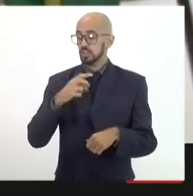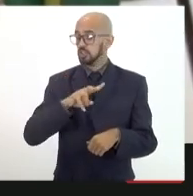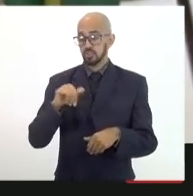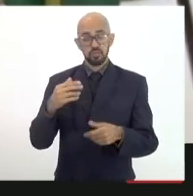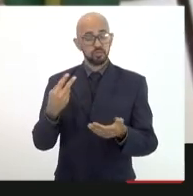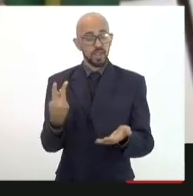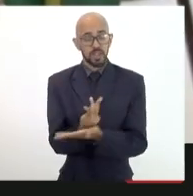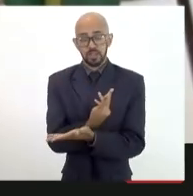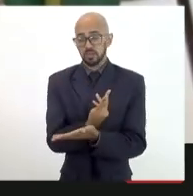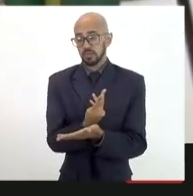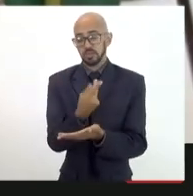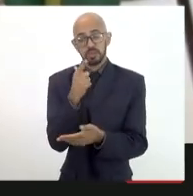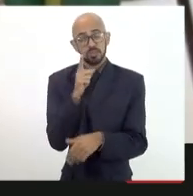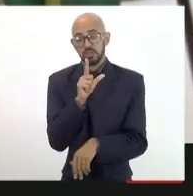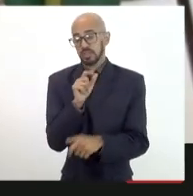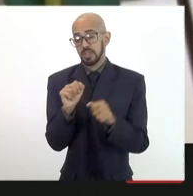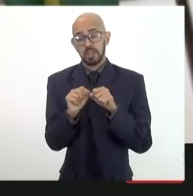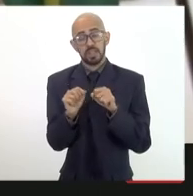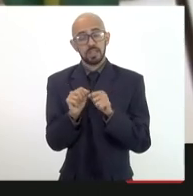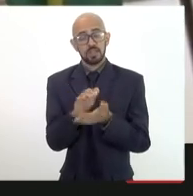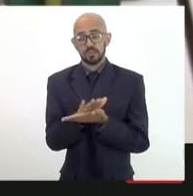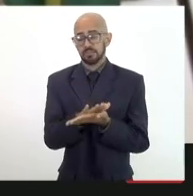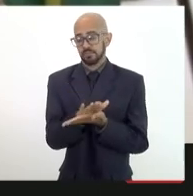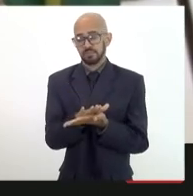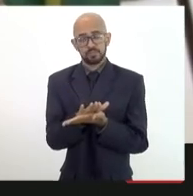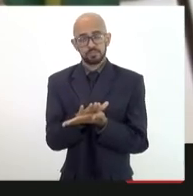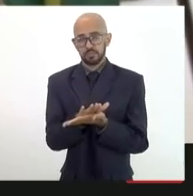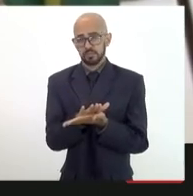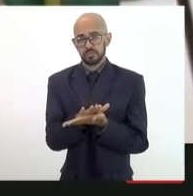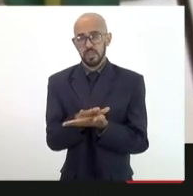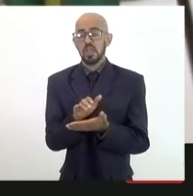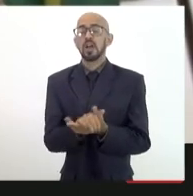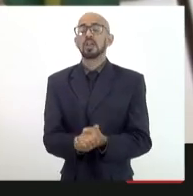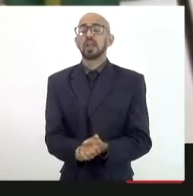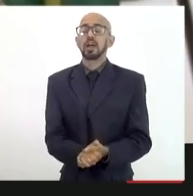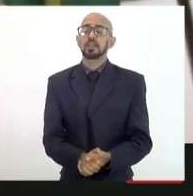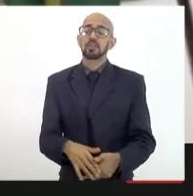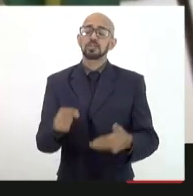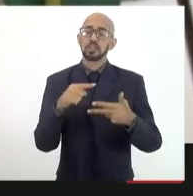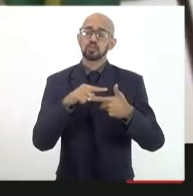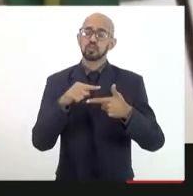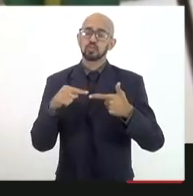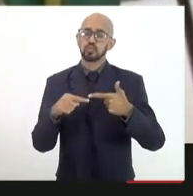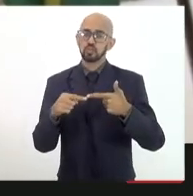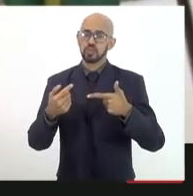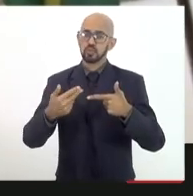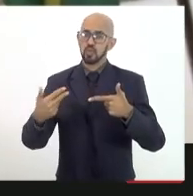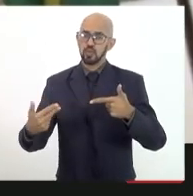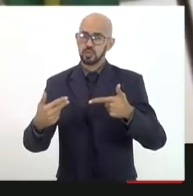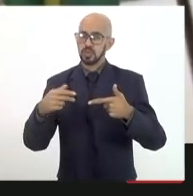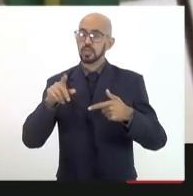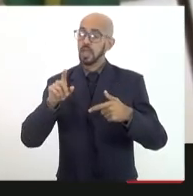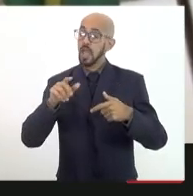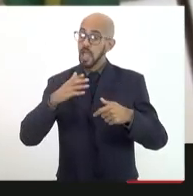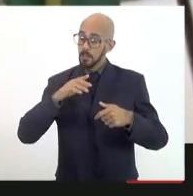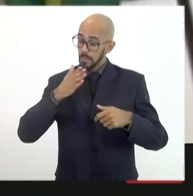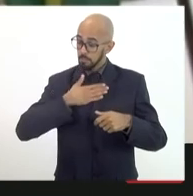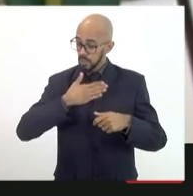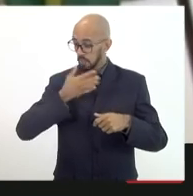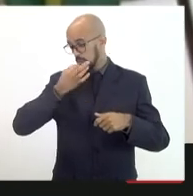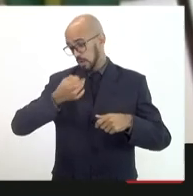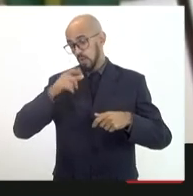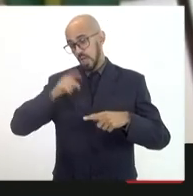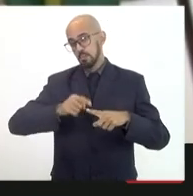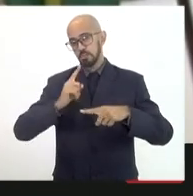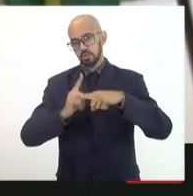receita corrente para pagar o custeio então essas duas colocações acho que é muito positivo do ponto de vista da infraestrutura